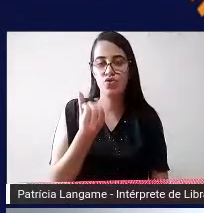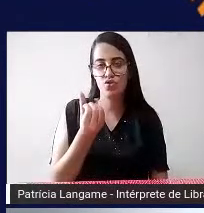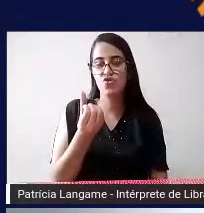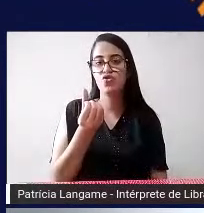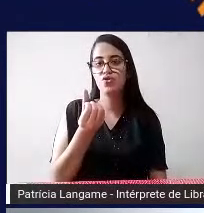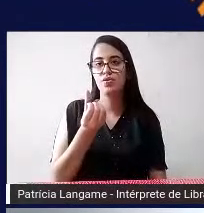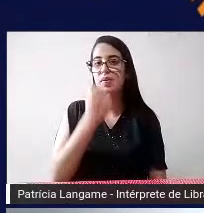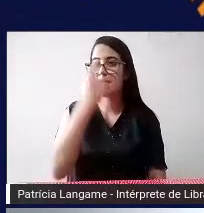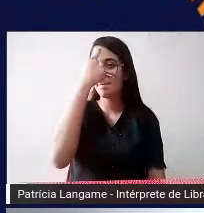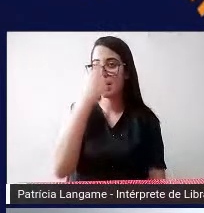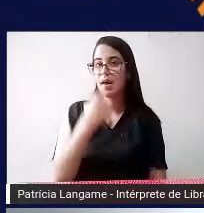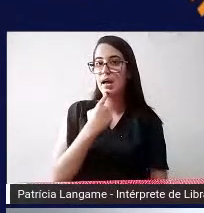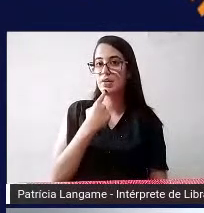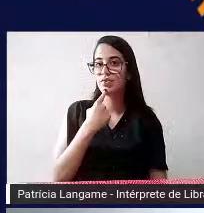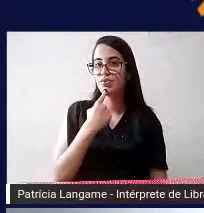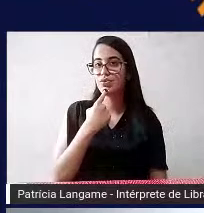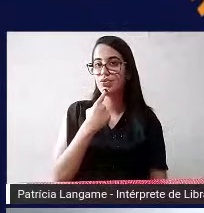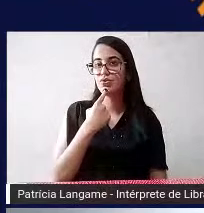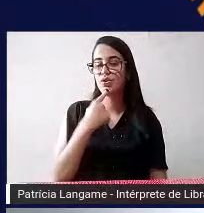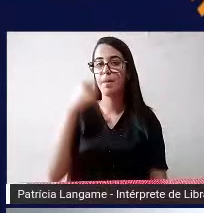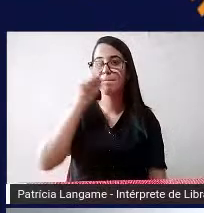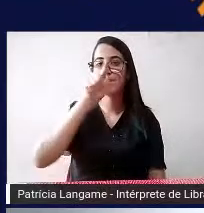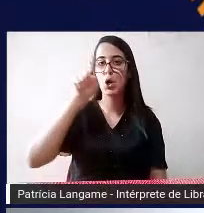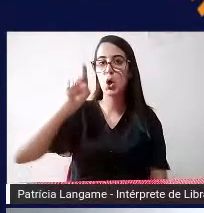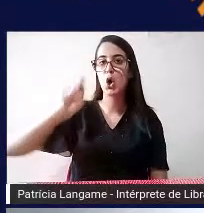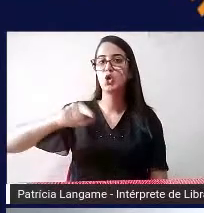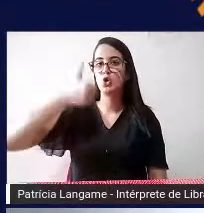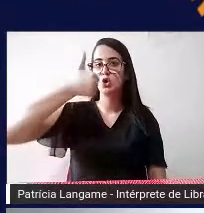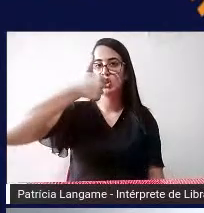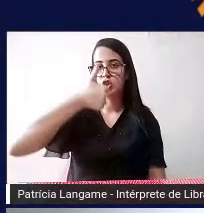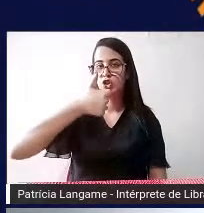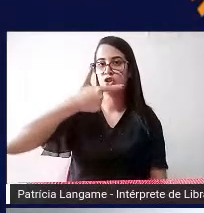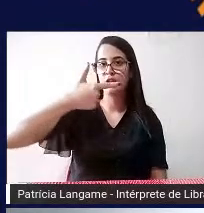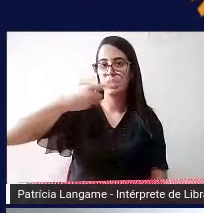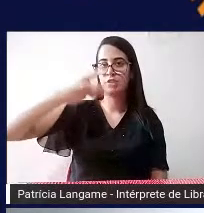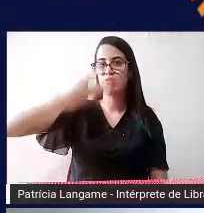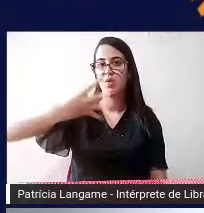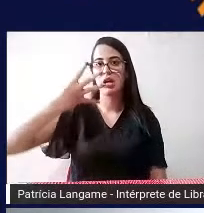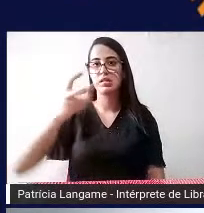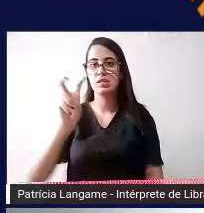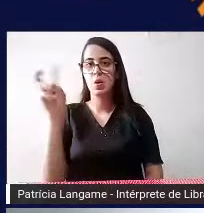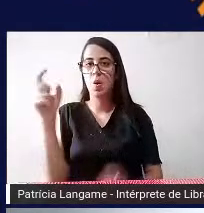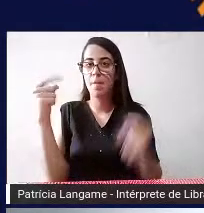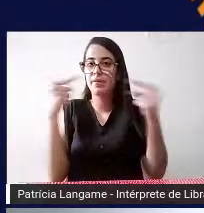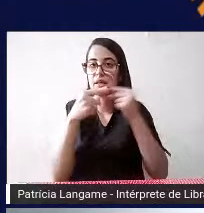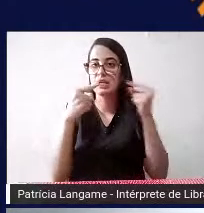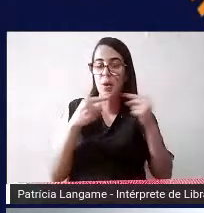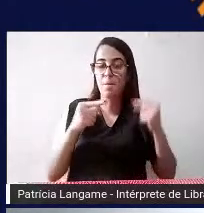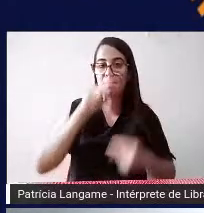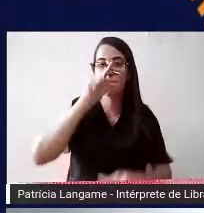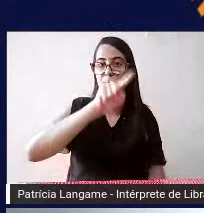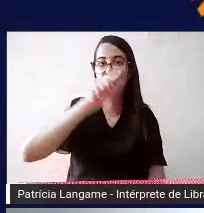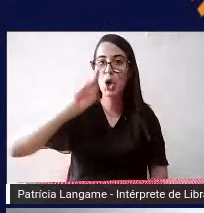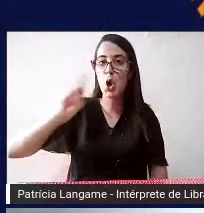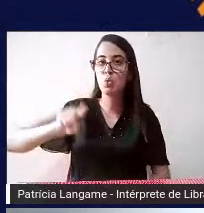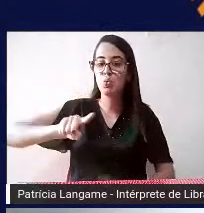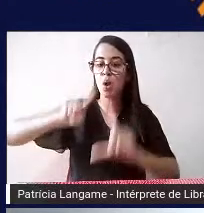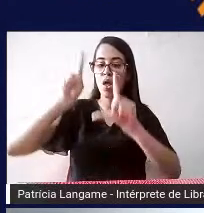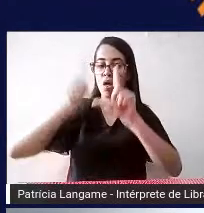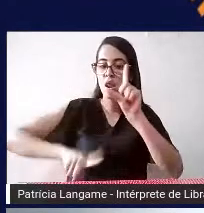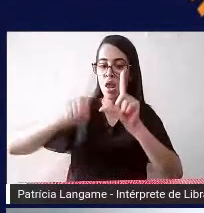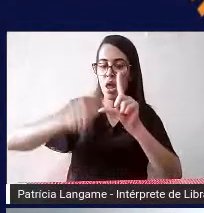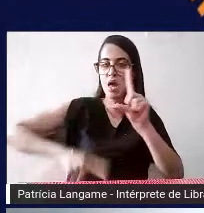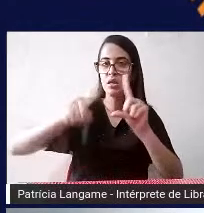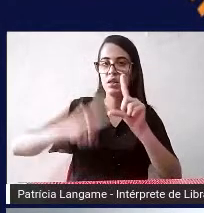tem a cela braile os pontos um dois três quatro cinco seis e a combinação desses pontos vão formando letras e